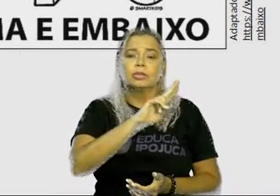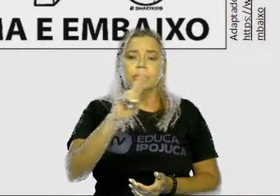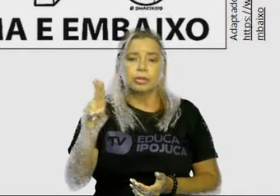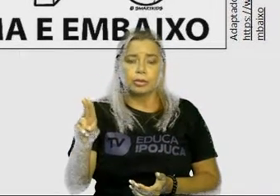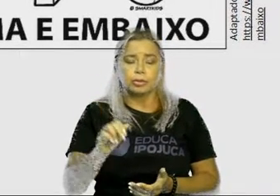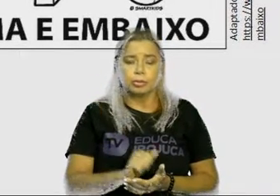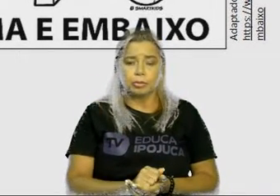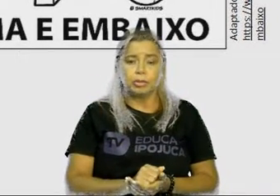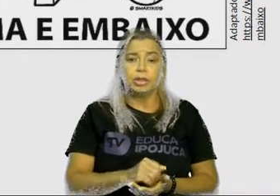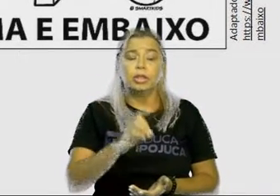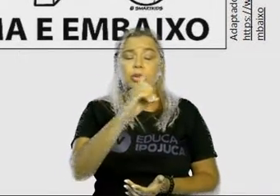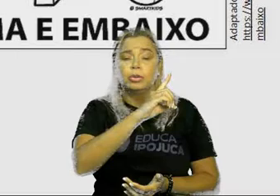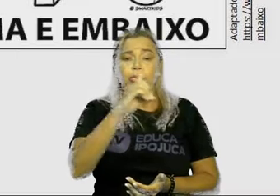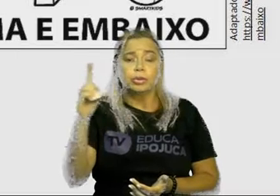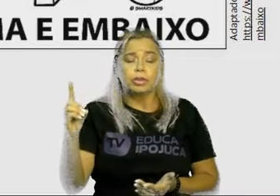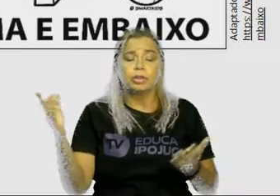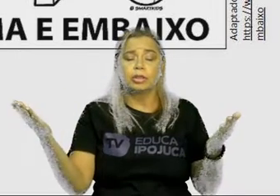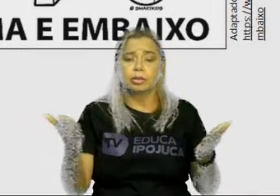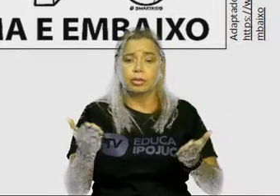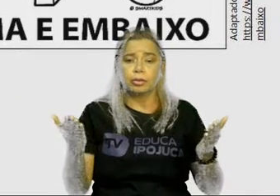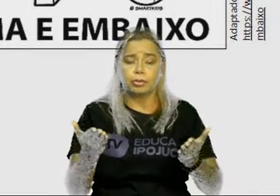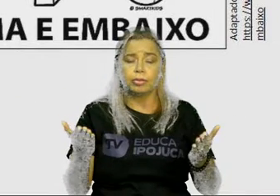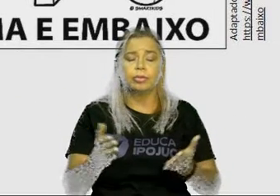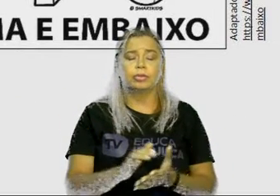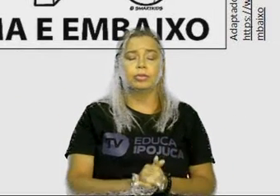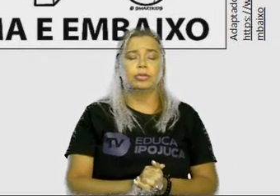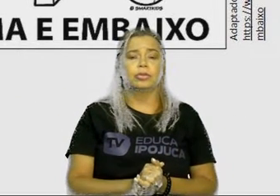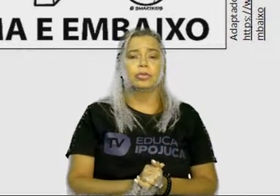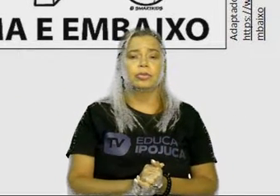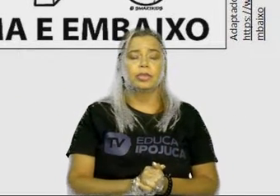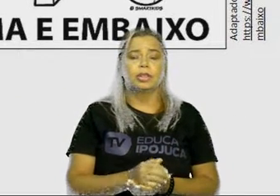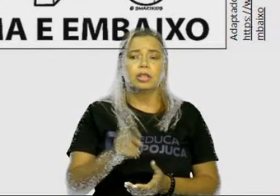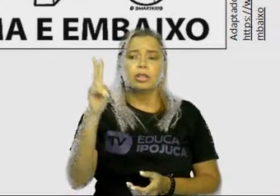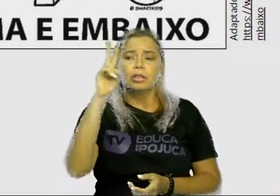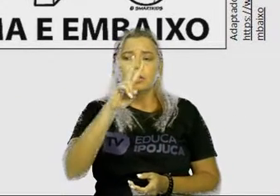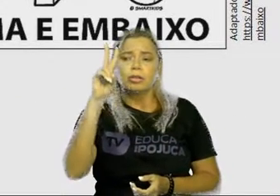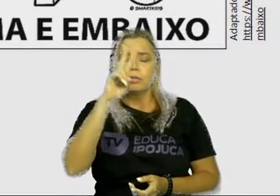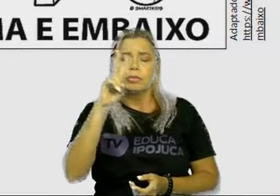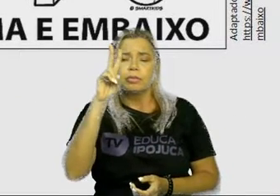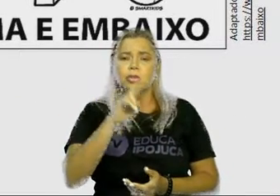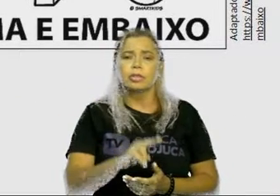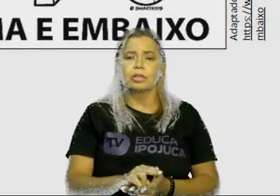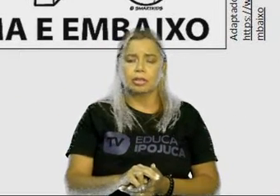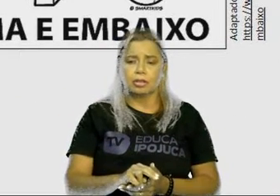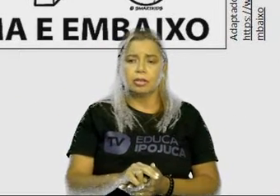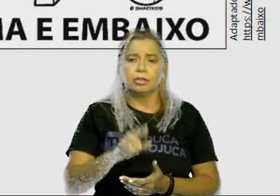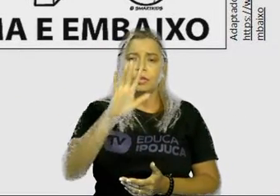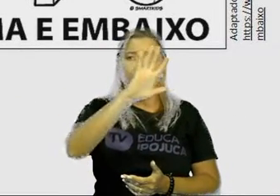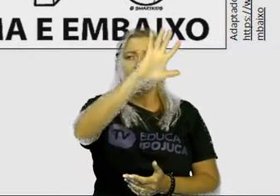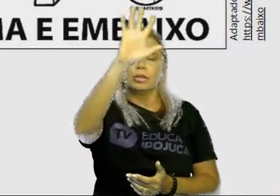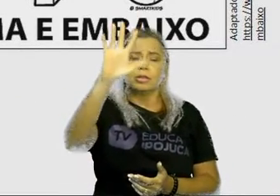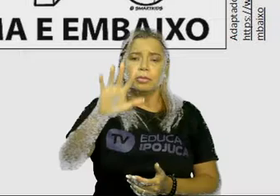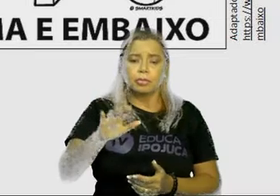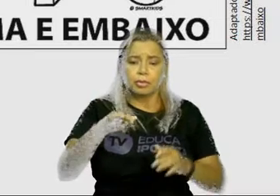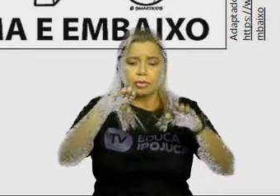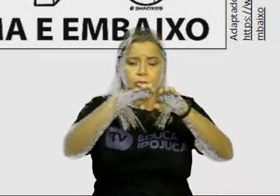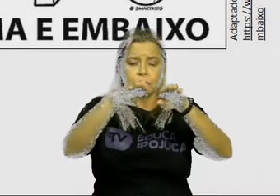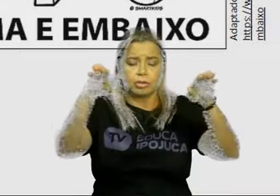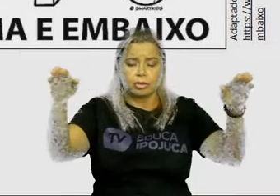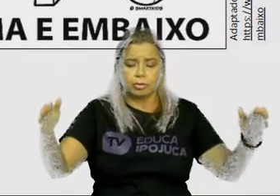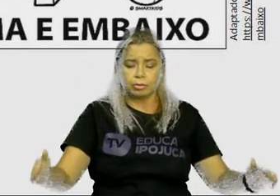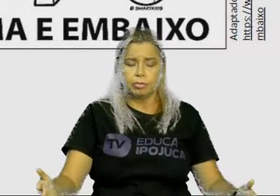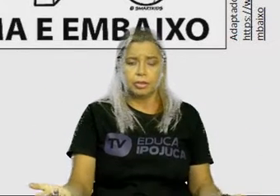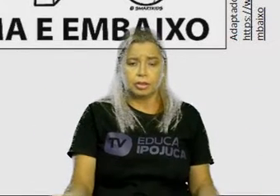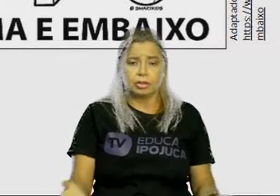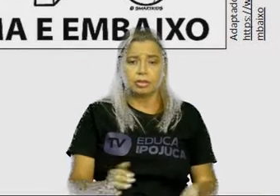hoje com a data, e observe a imagem em relação à mesa, escreva o que temos. Então, de acordo